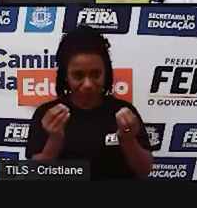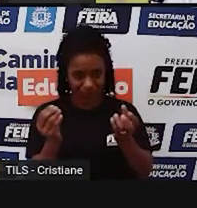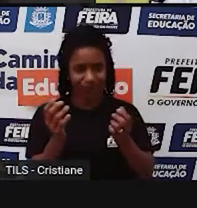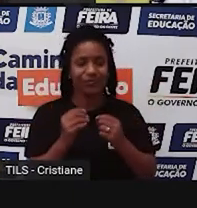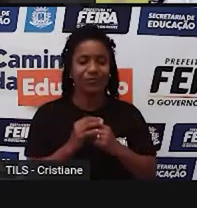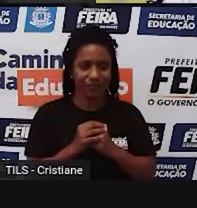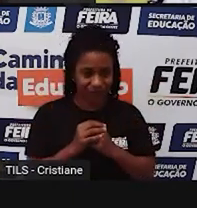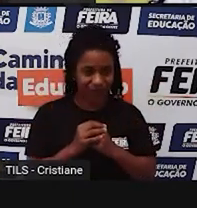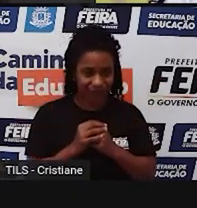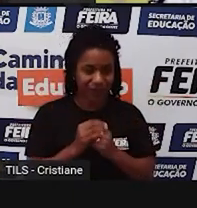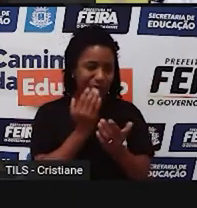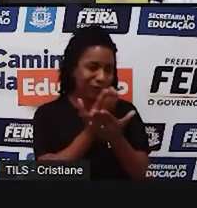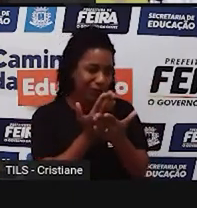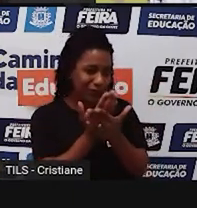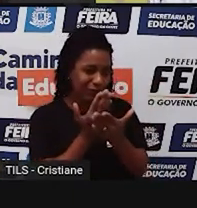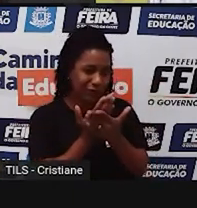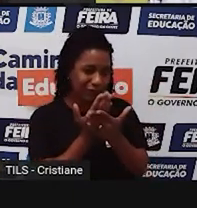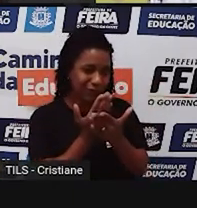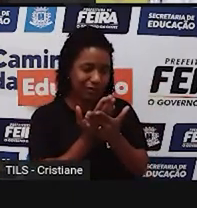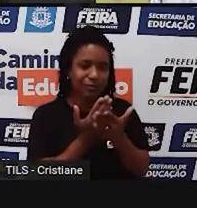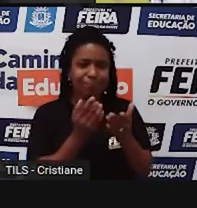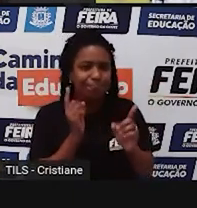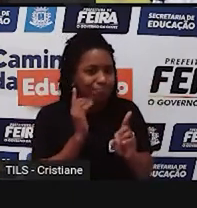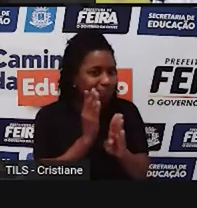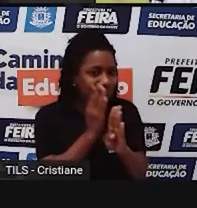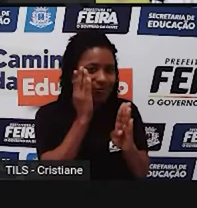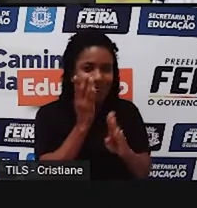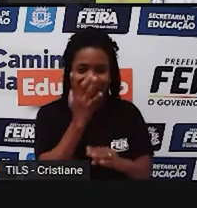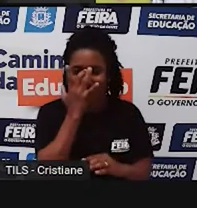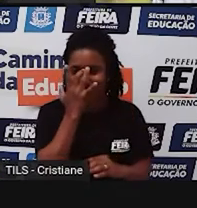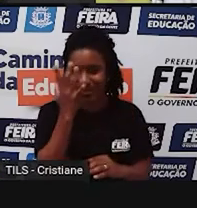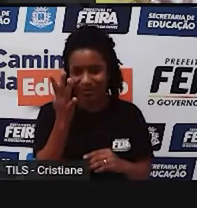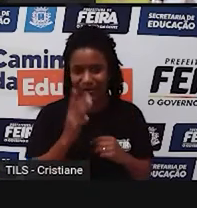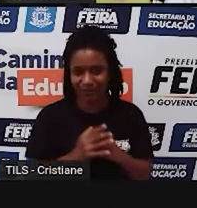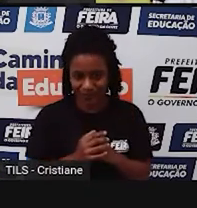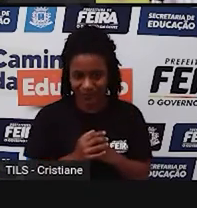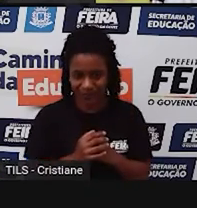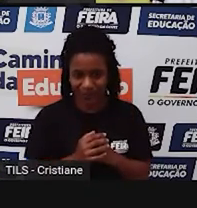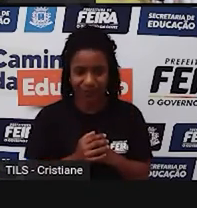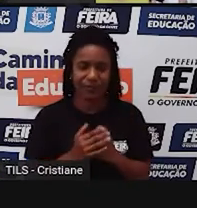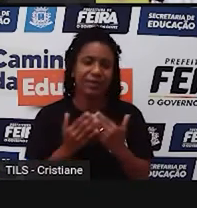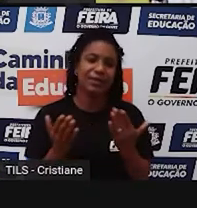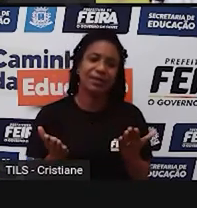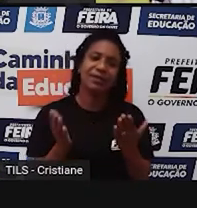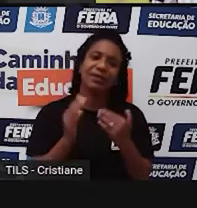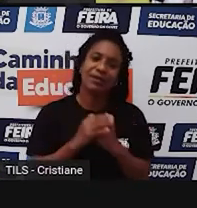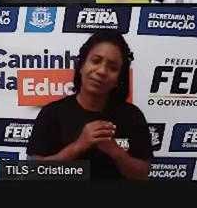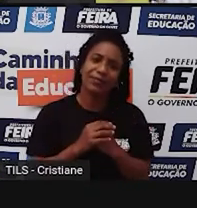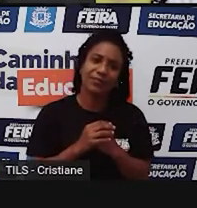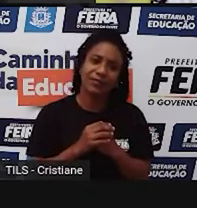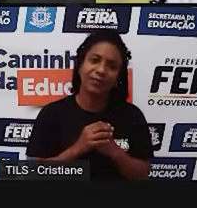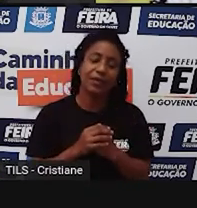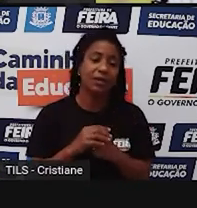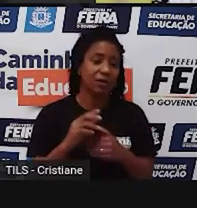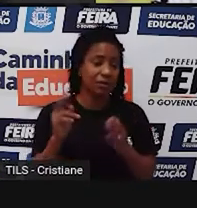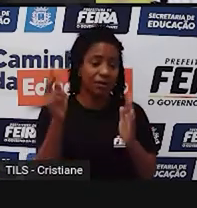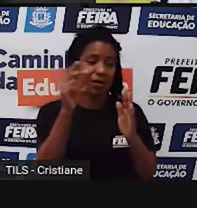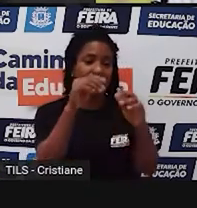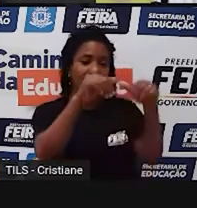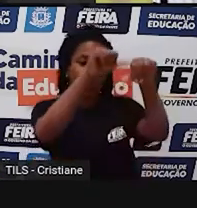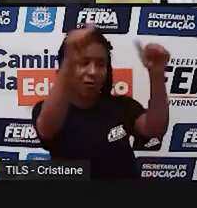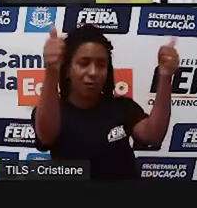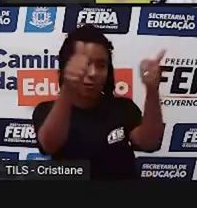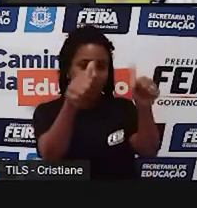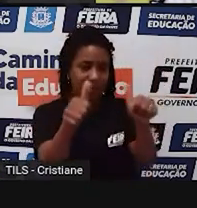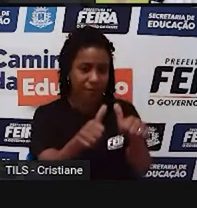está procurando ou está estudando, né? Então, bora entender como é que a gente faz, como é que a faz essa leitura do mapa,